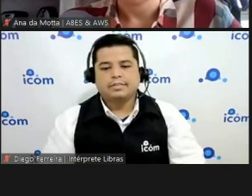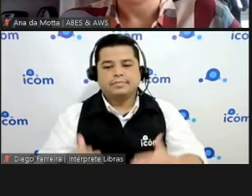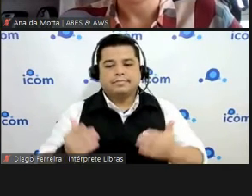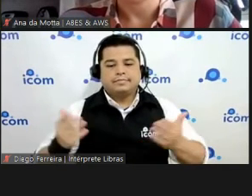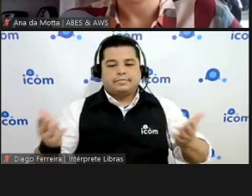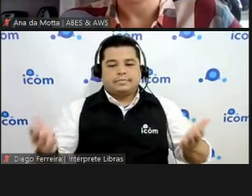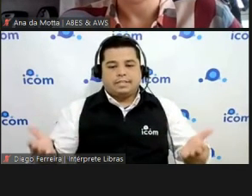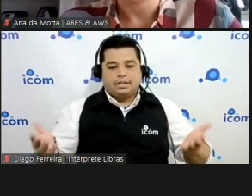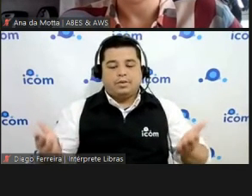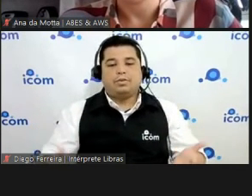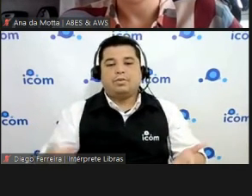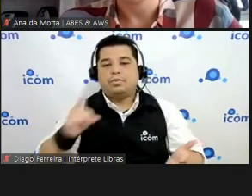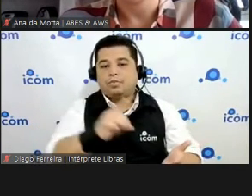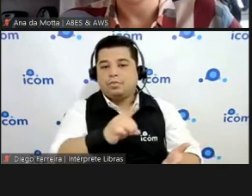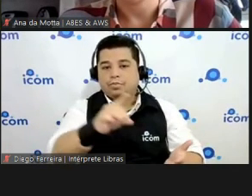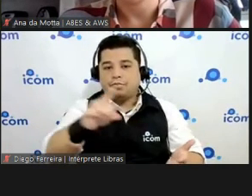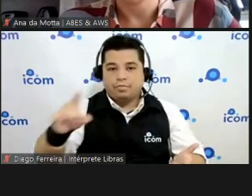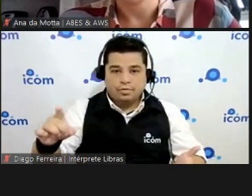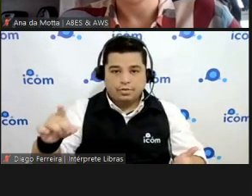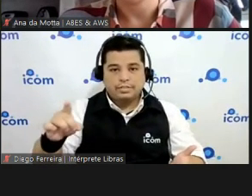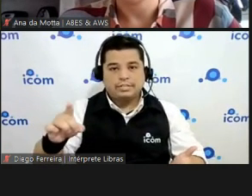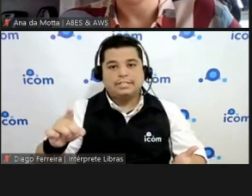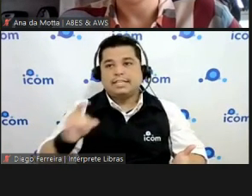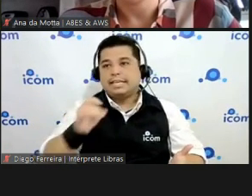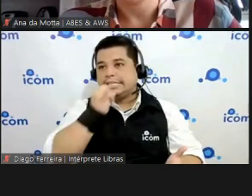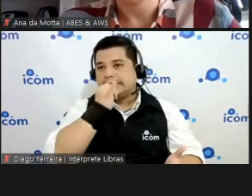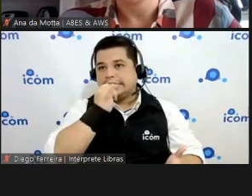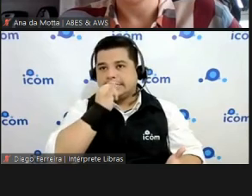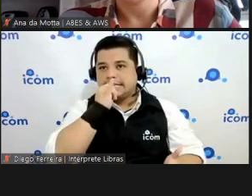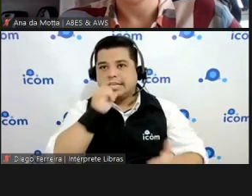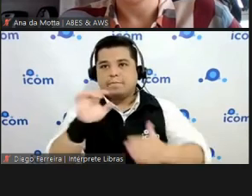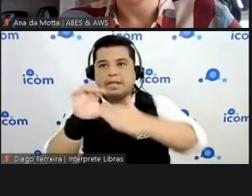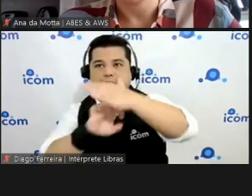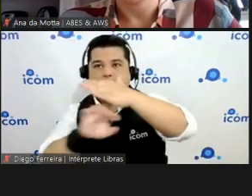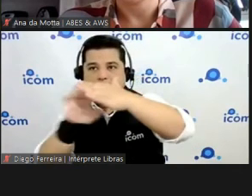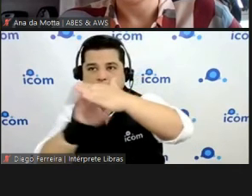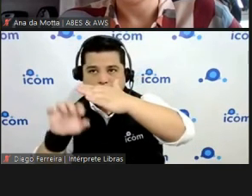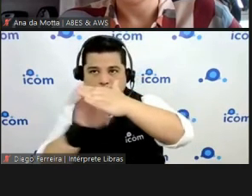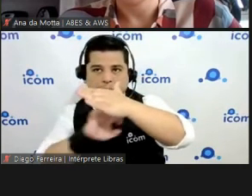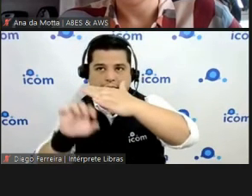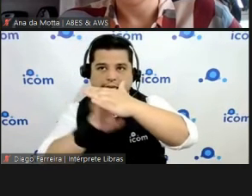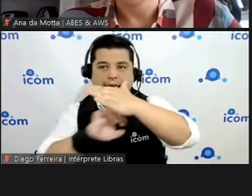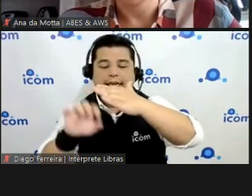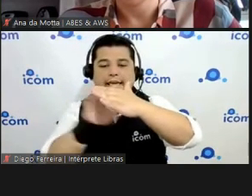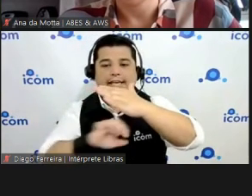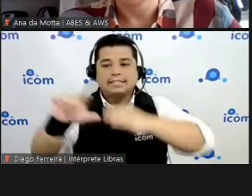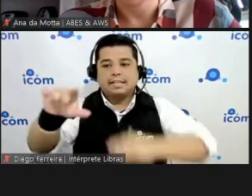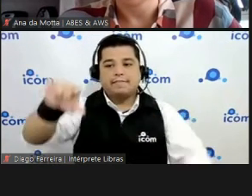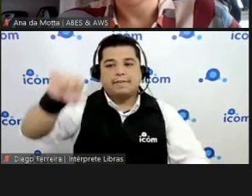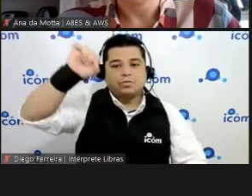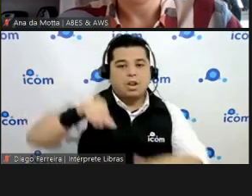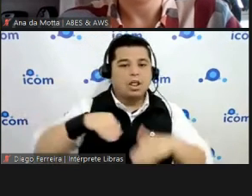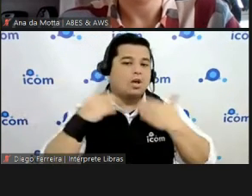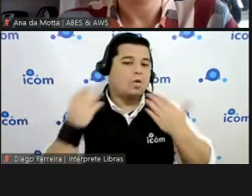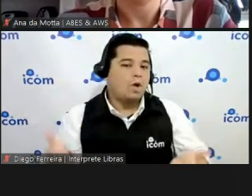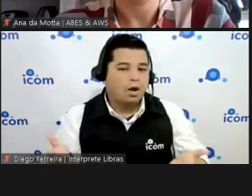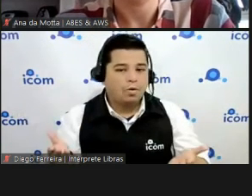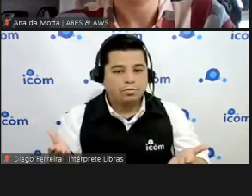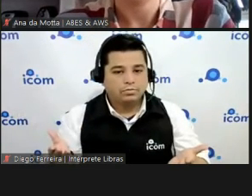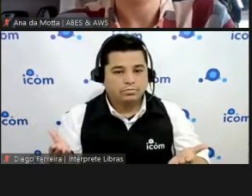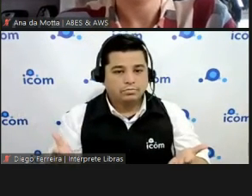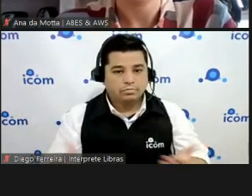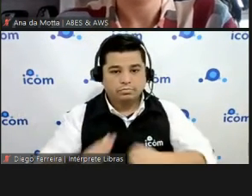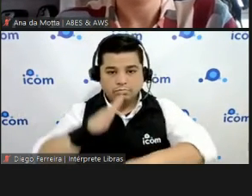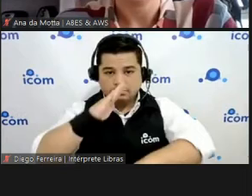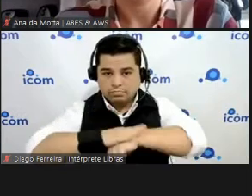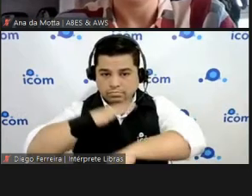você vai fazer sua antecipação a que você quiser porque você está aqui a seleção é a critério do terceiro